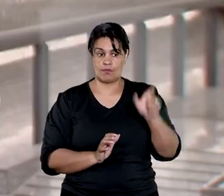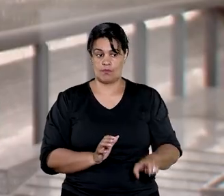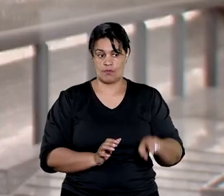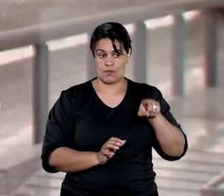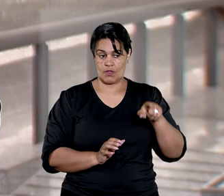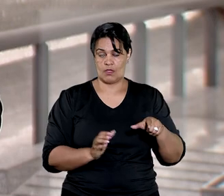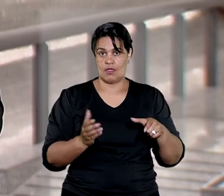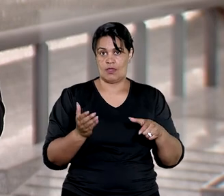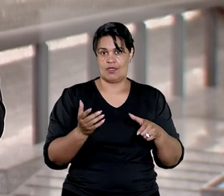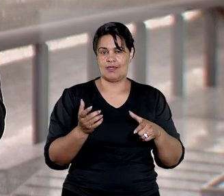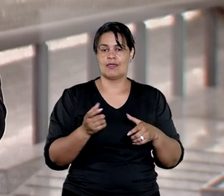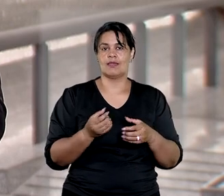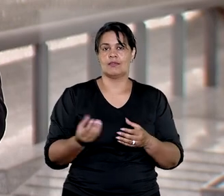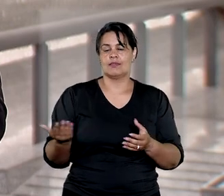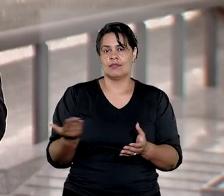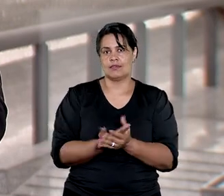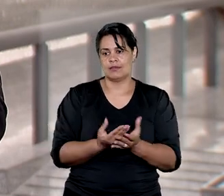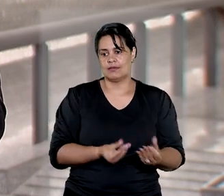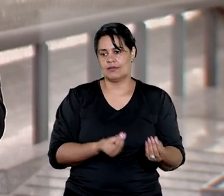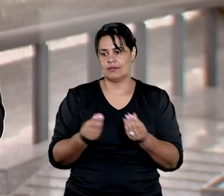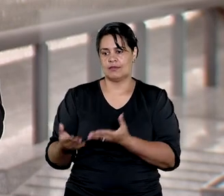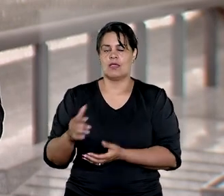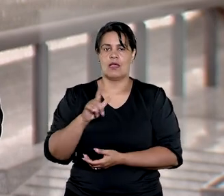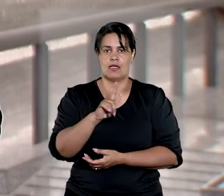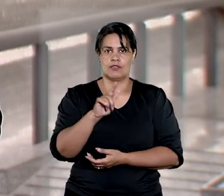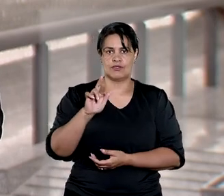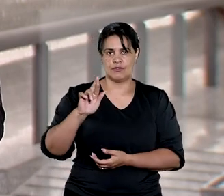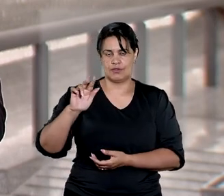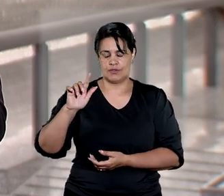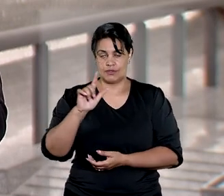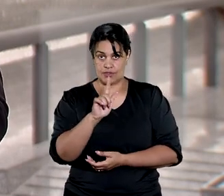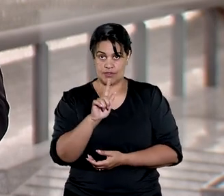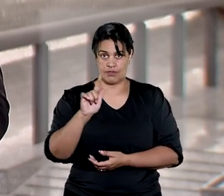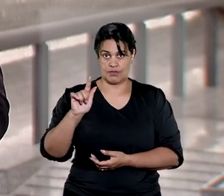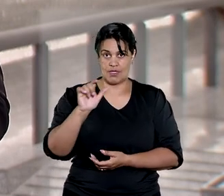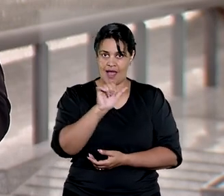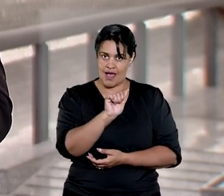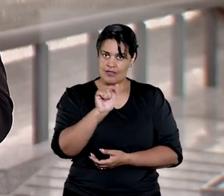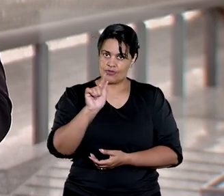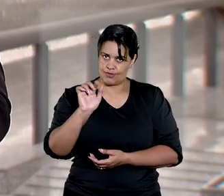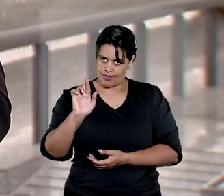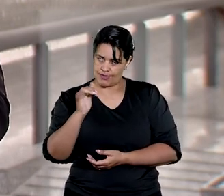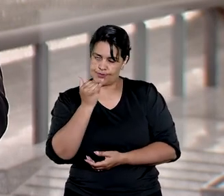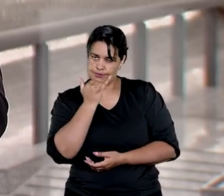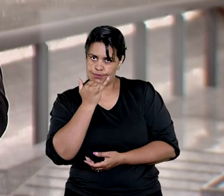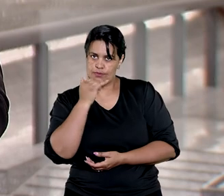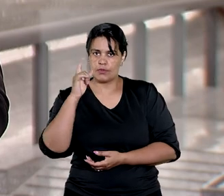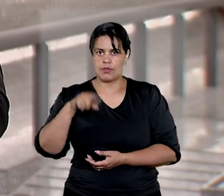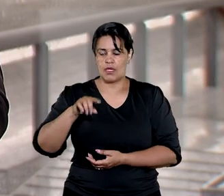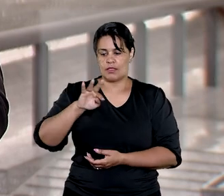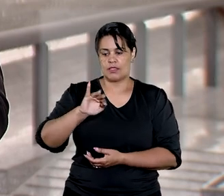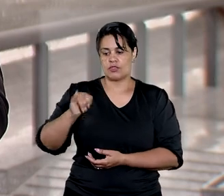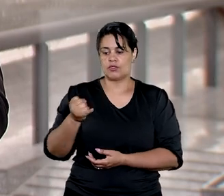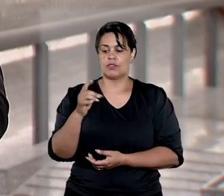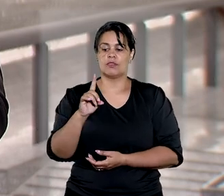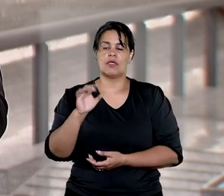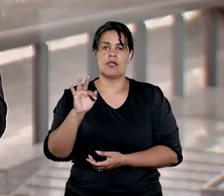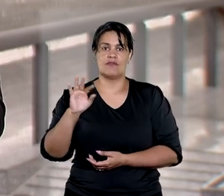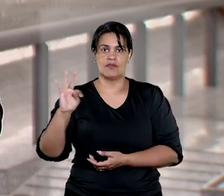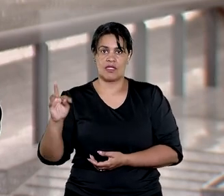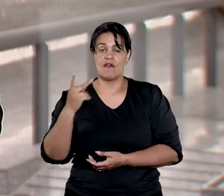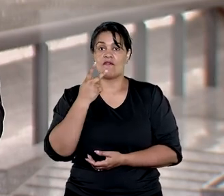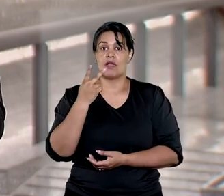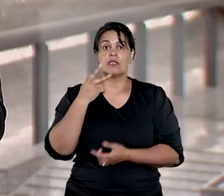havia interposto agravo de instrumento no Tribunal de Justiça do Distrito Federal e dos Territórios, alegando inexistência dos requisitos